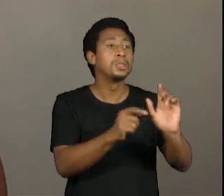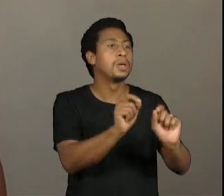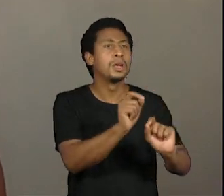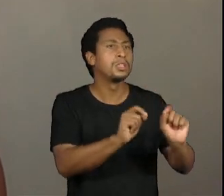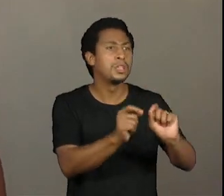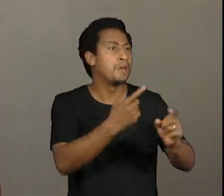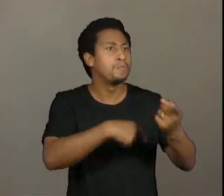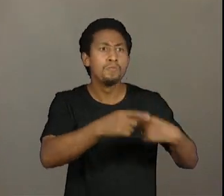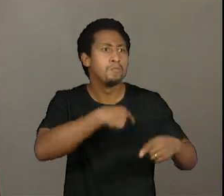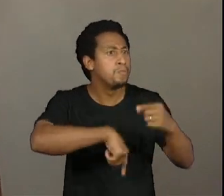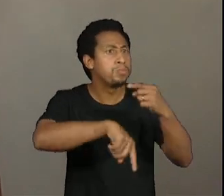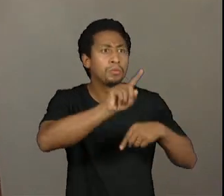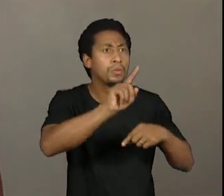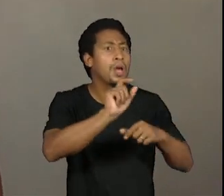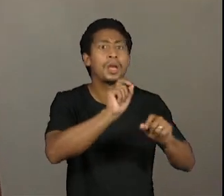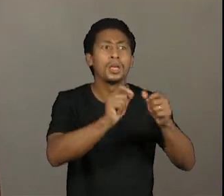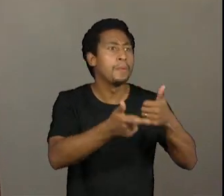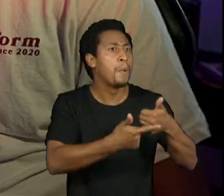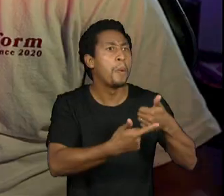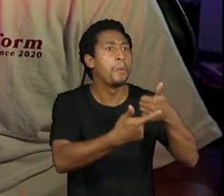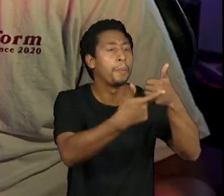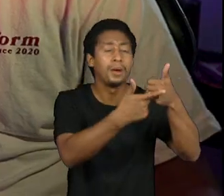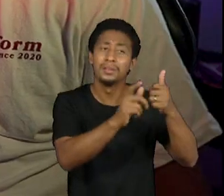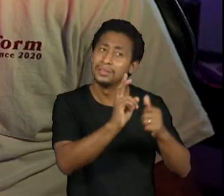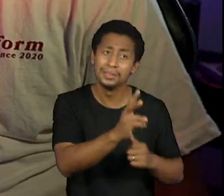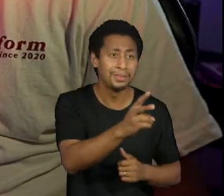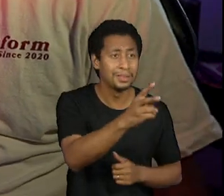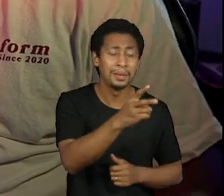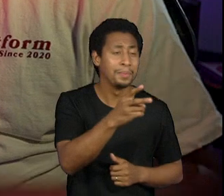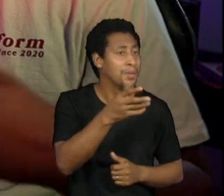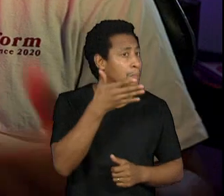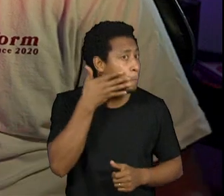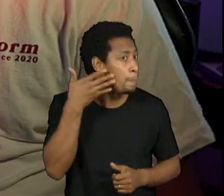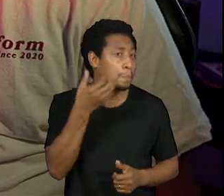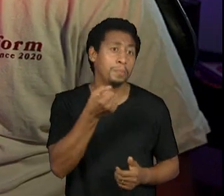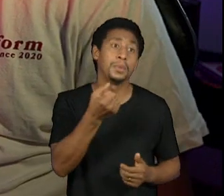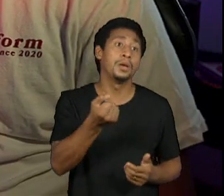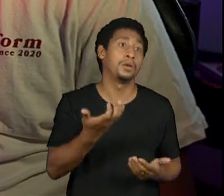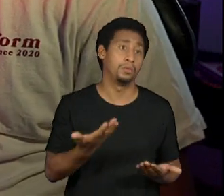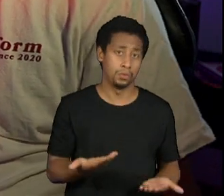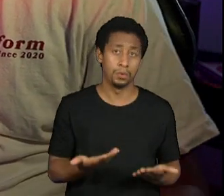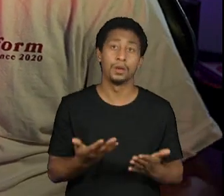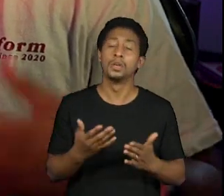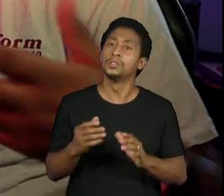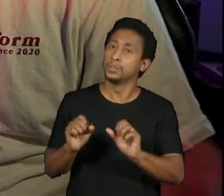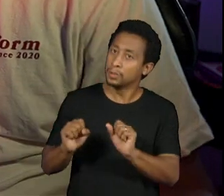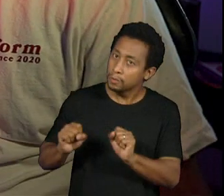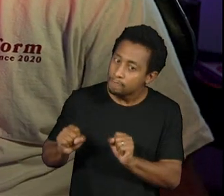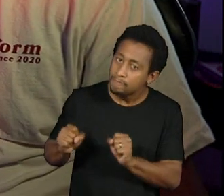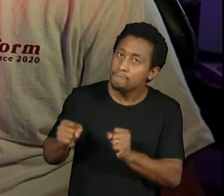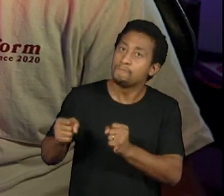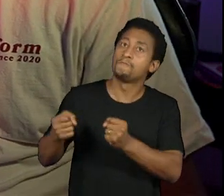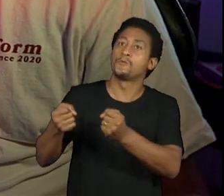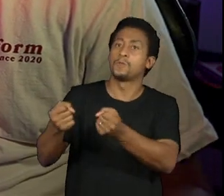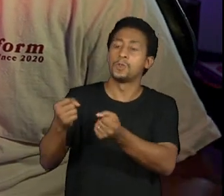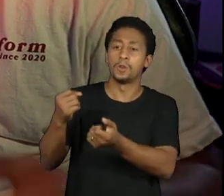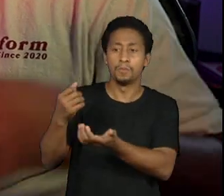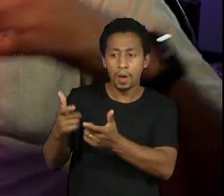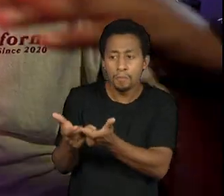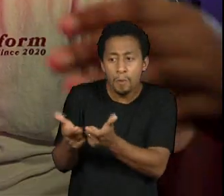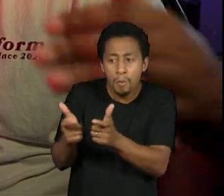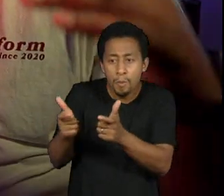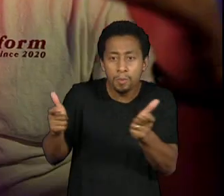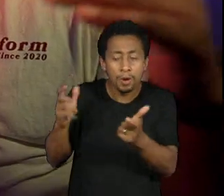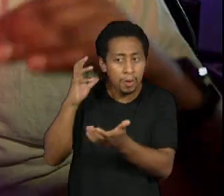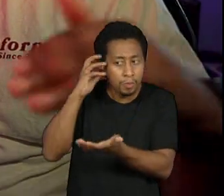engajamentos, são sempre as pessoas brancas, né. Como o Brasil é um país desigual, a desigualdade também vem no mundo dos podcasts. Você tem